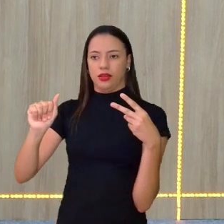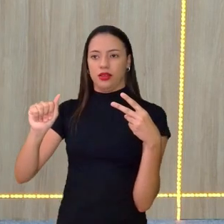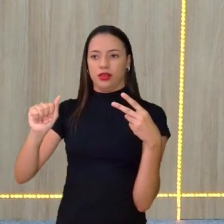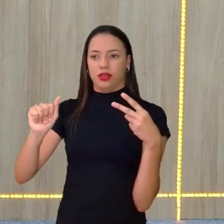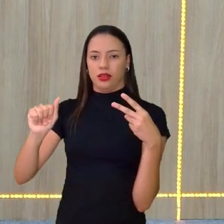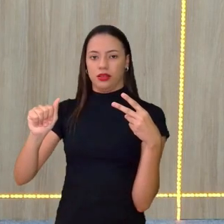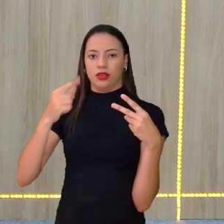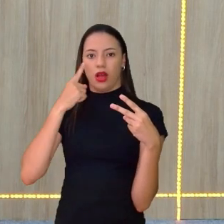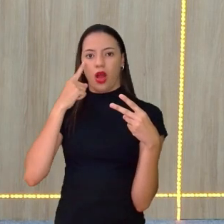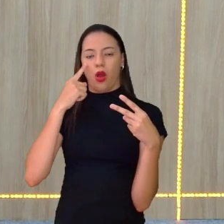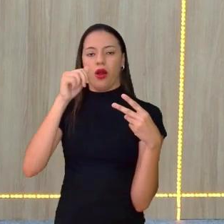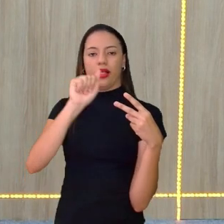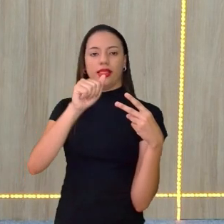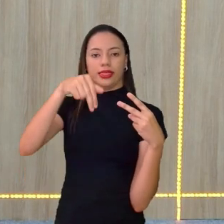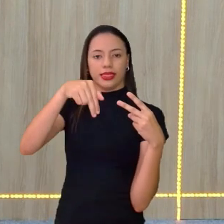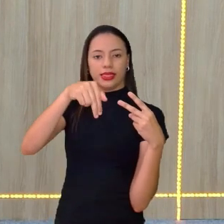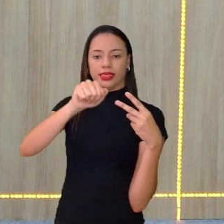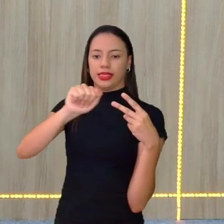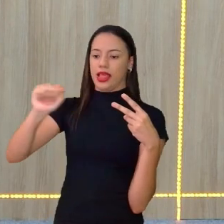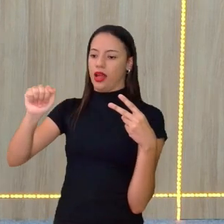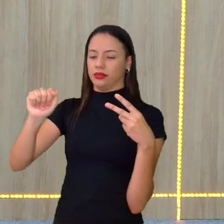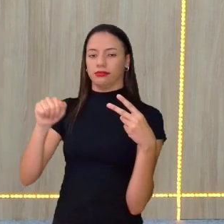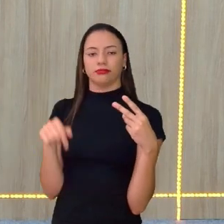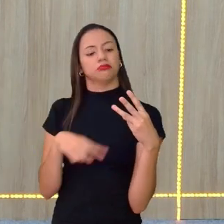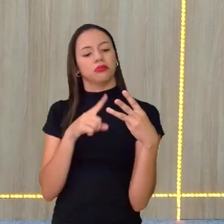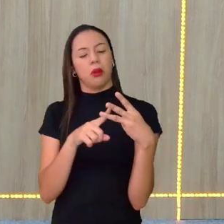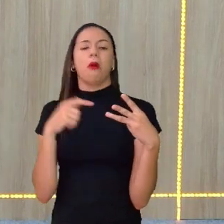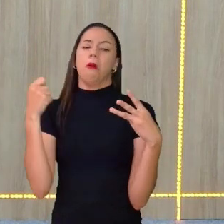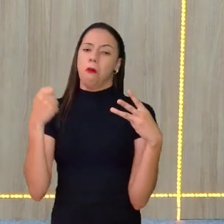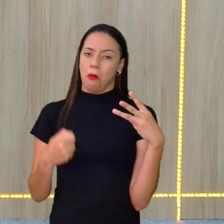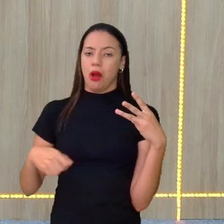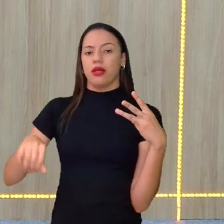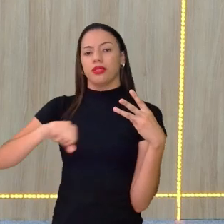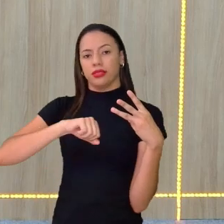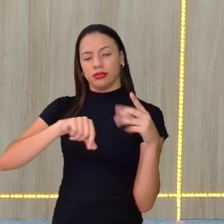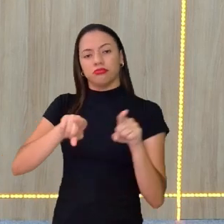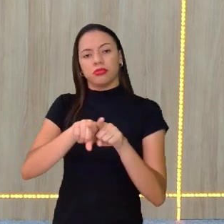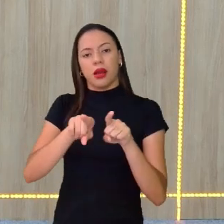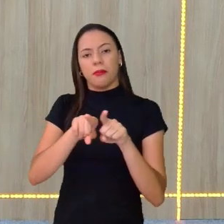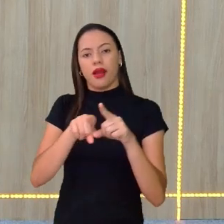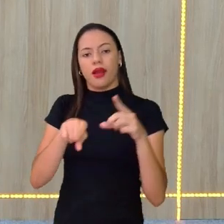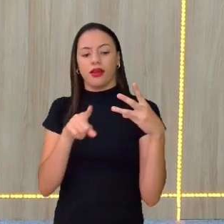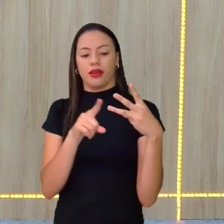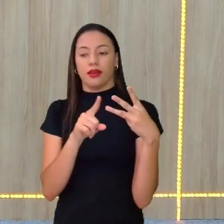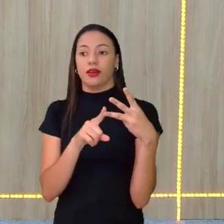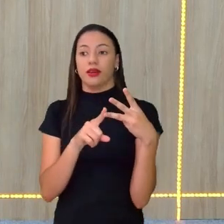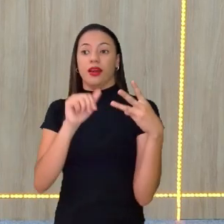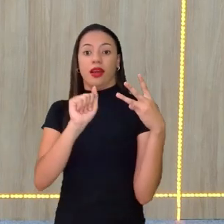E esse A vem pra cá, Na. Eu posso colocar também outra possibilidade, que é...